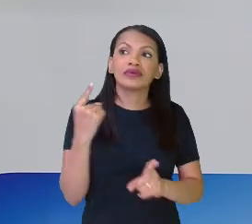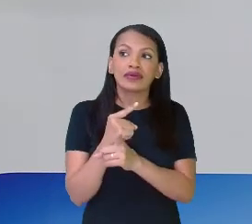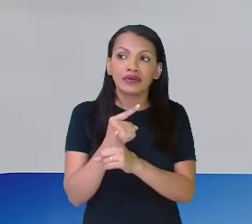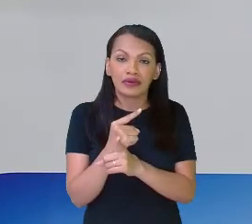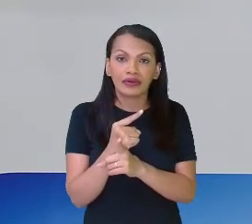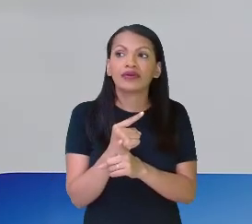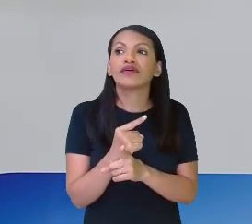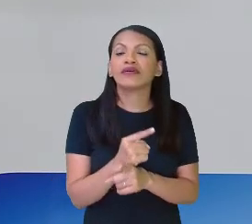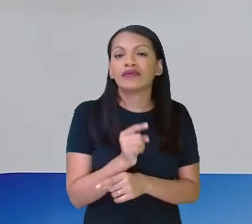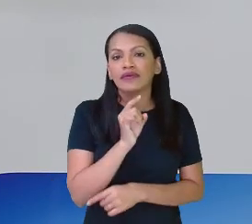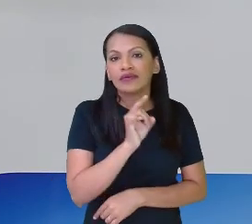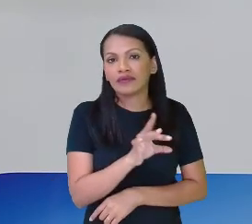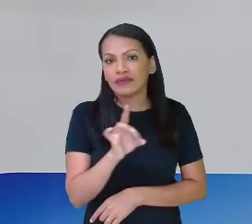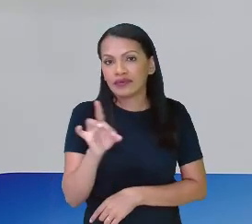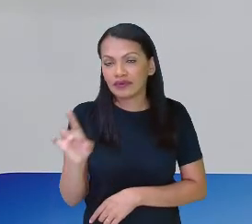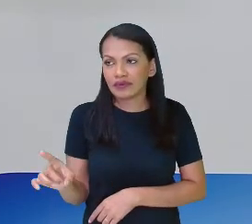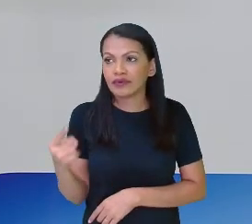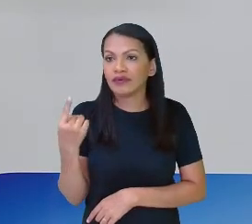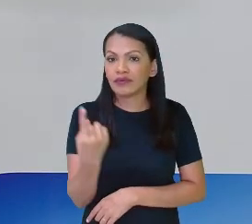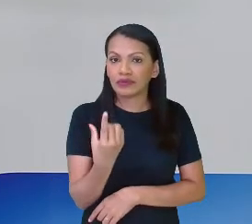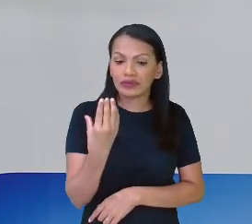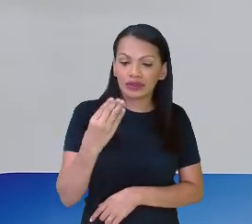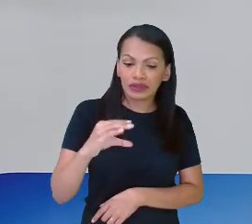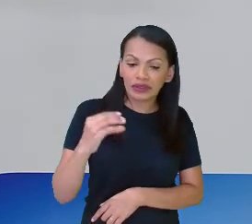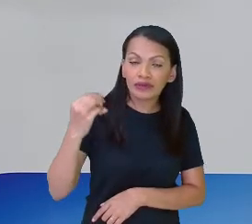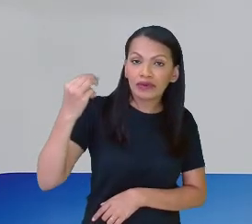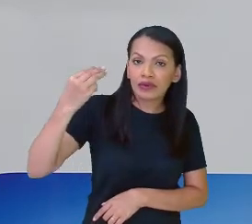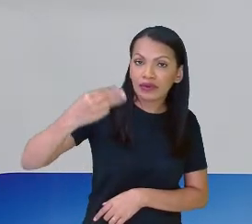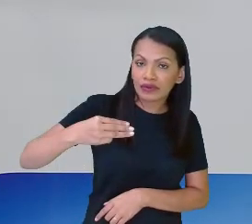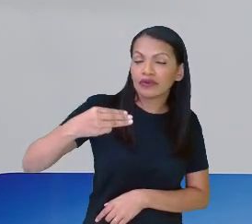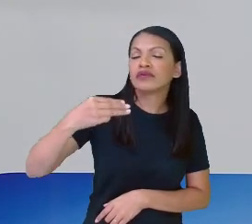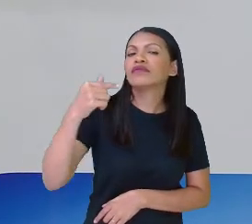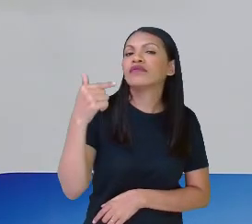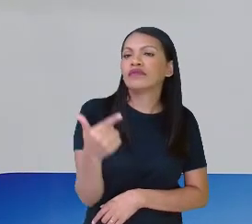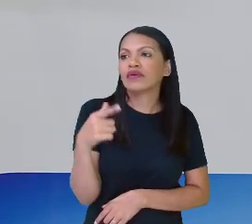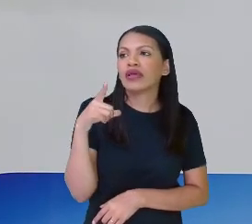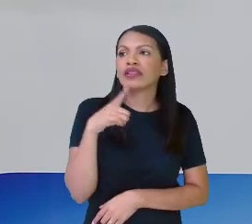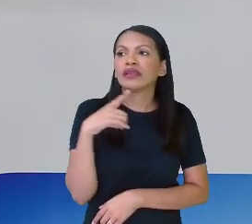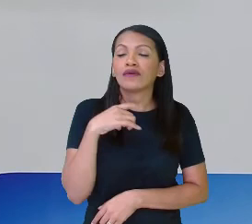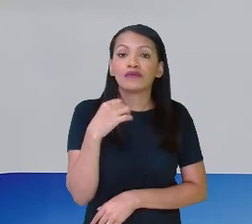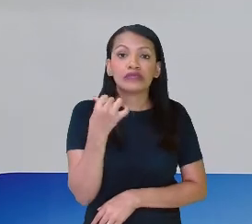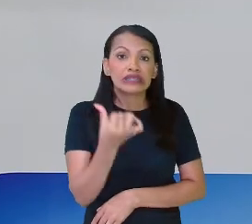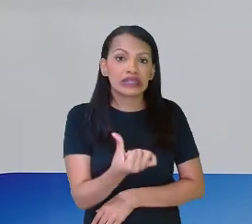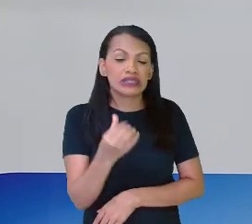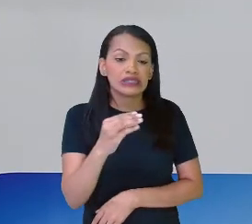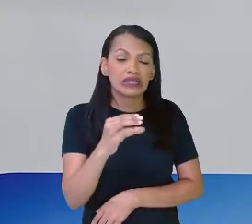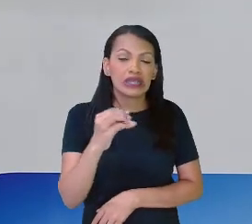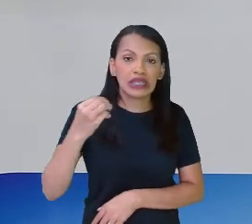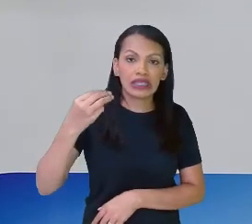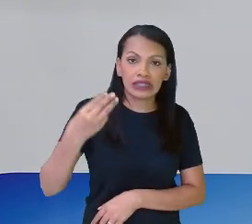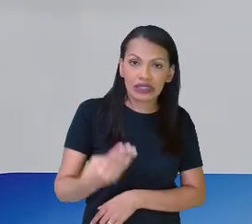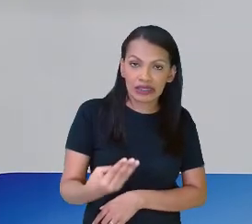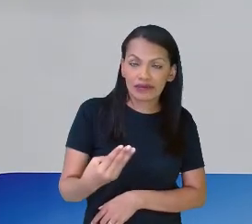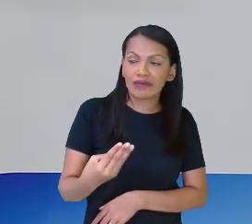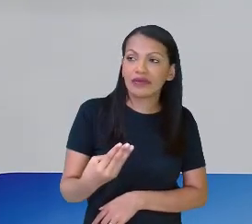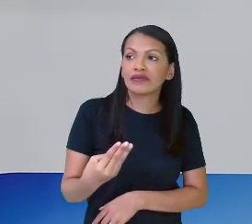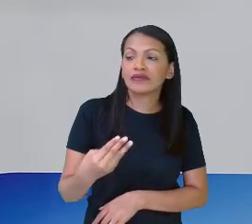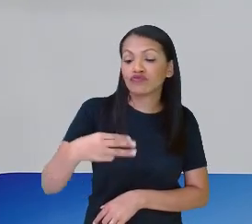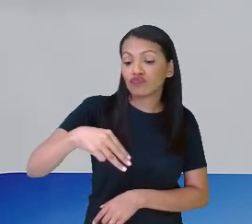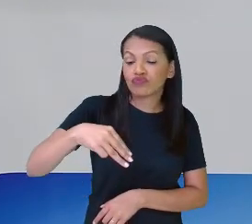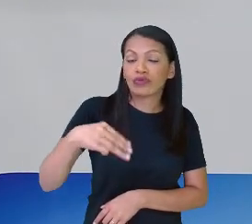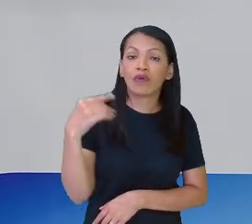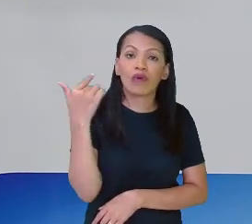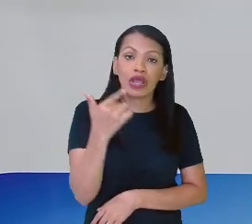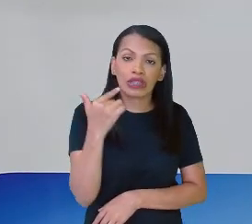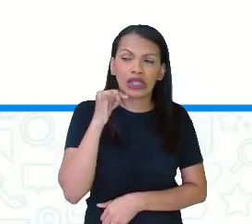cada um com um centímetro quadrado, eu tenho seis centímetros quadrados. Modificou a